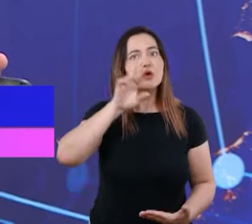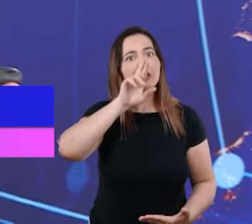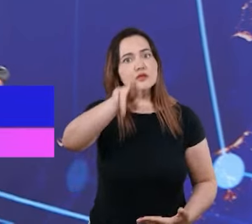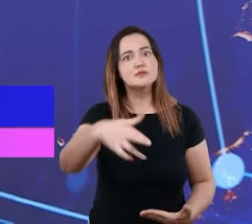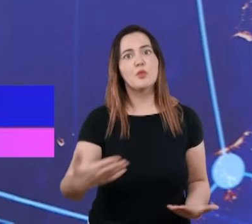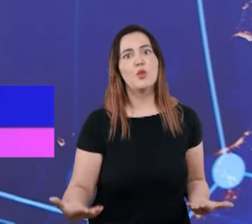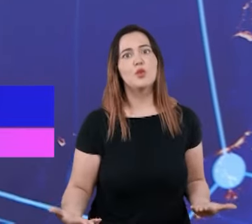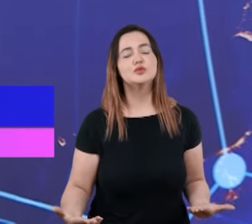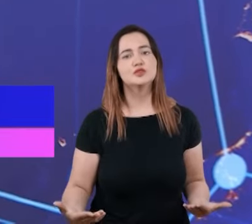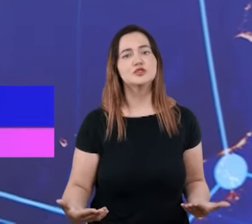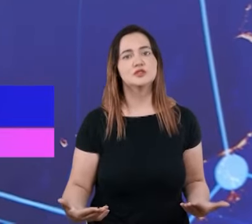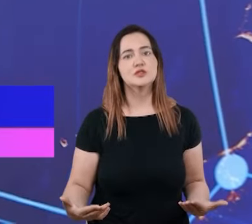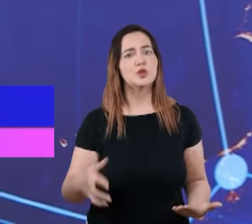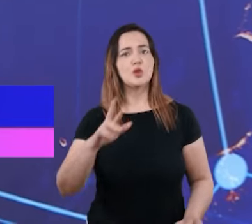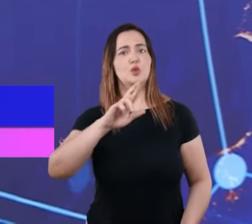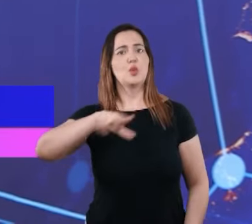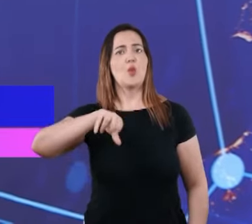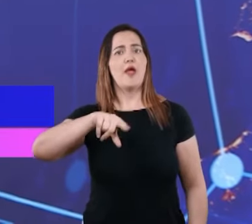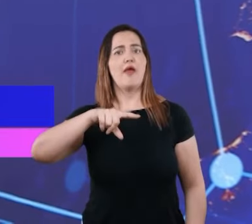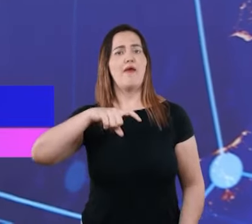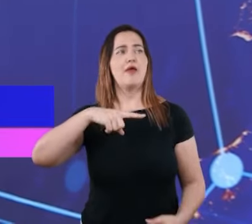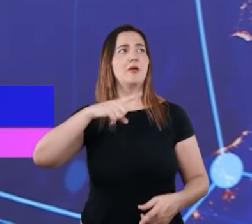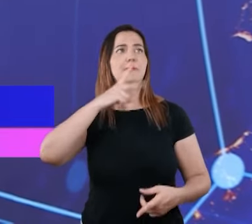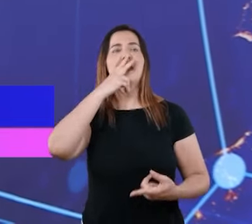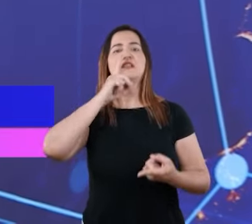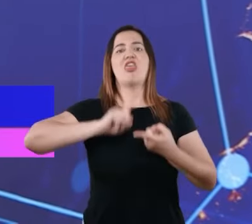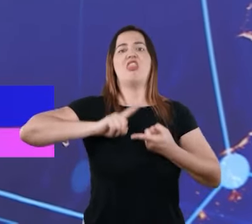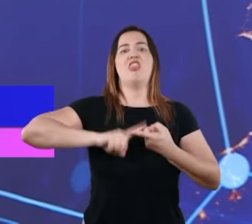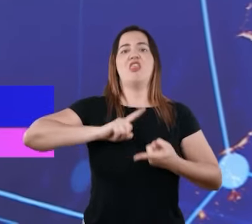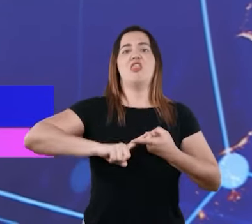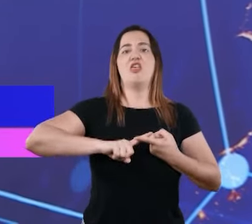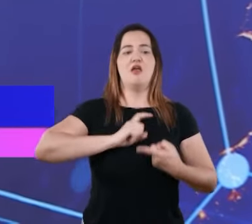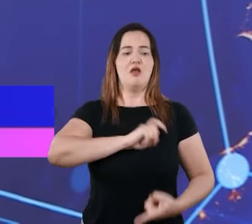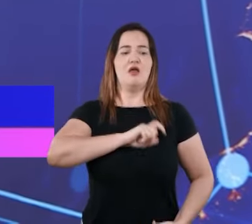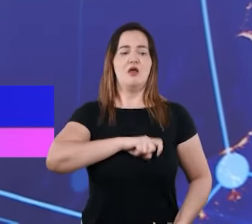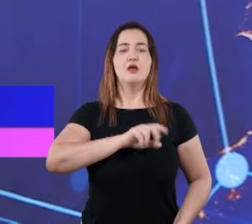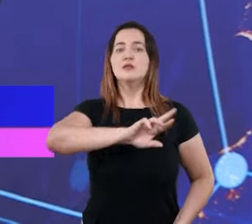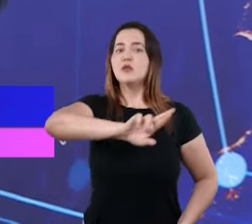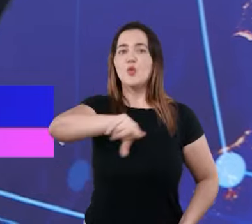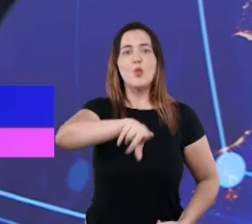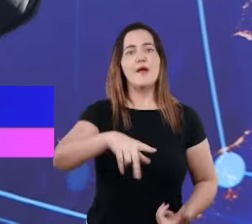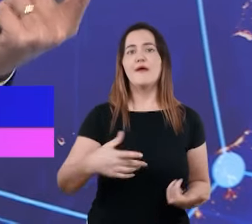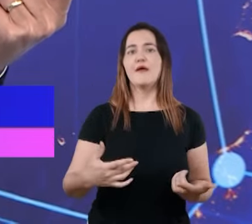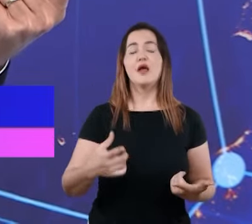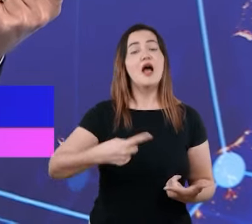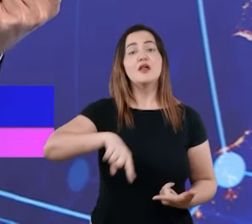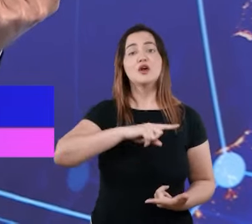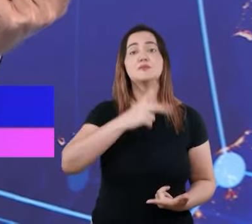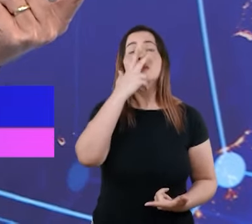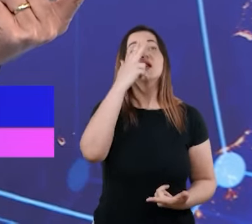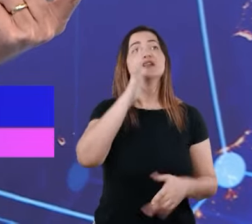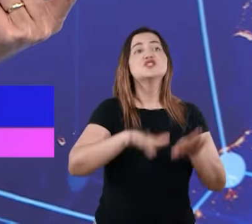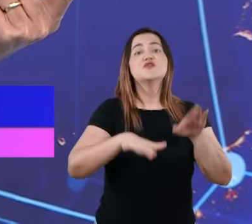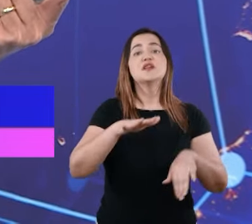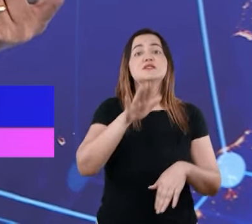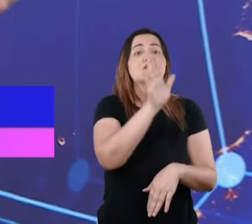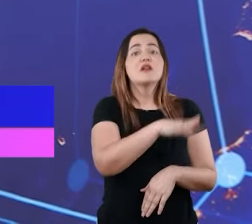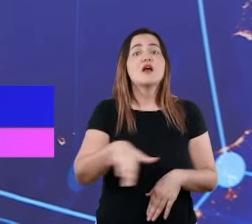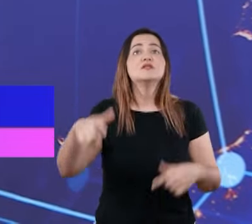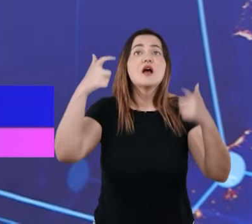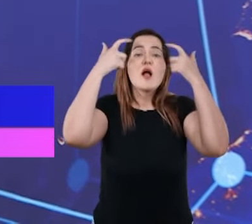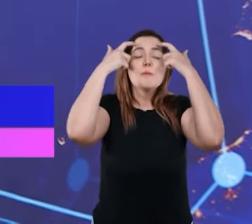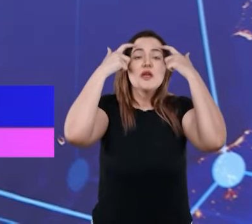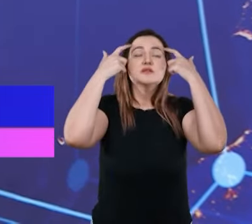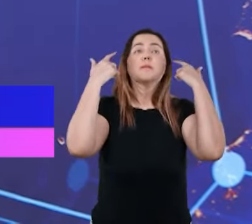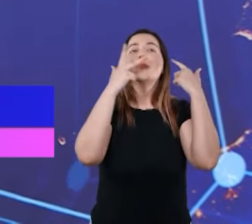uma forma de Deus vingar-se, mas Ele está nos ajudando a termos compreensão exata daquilo que estamos fazendo e